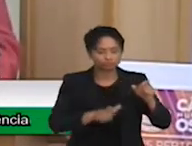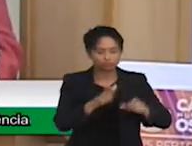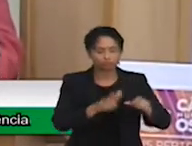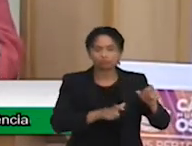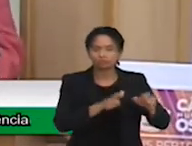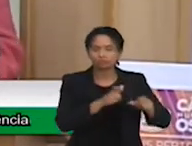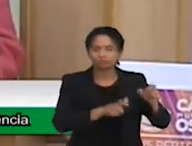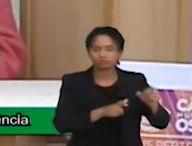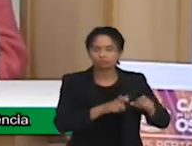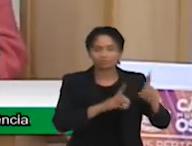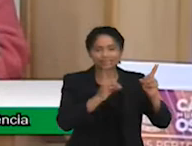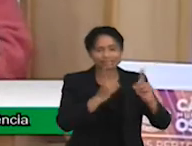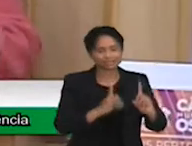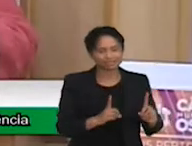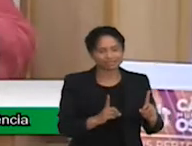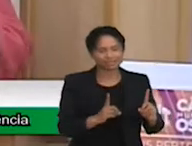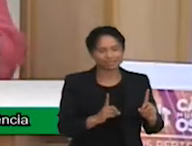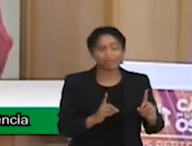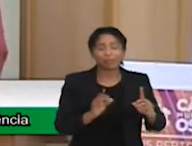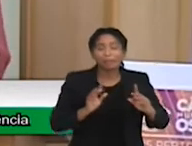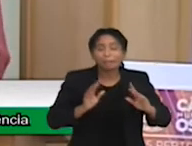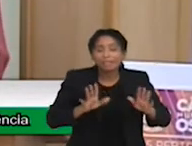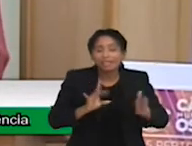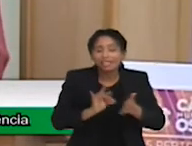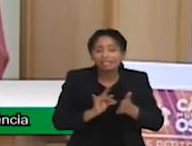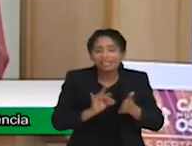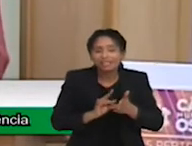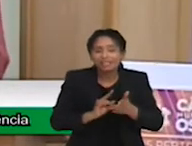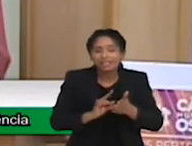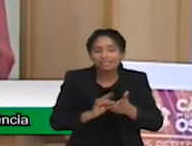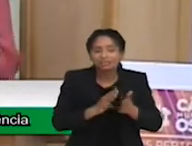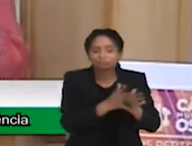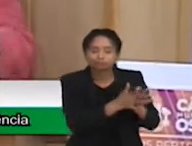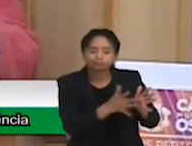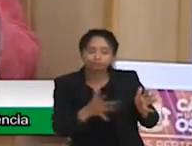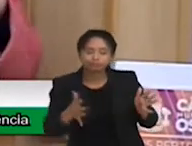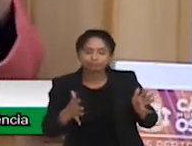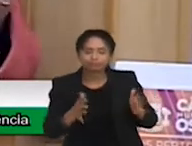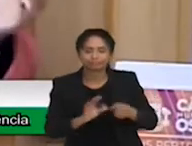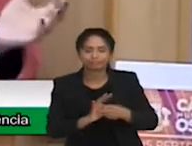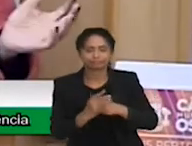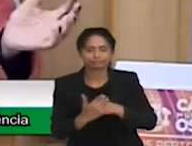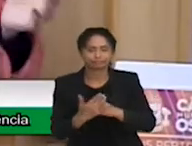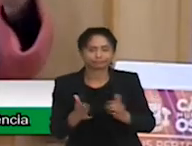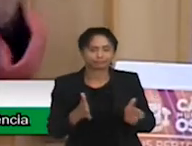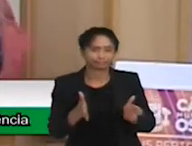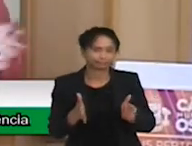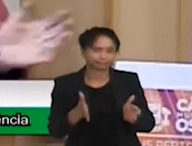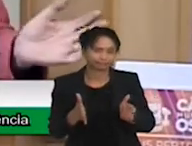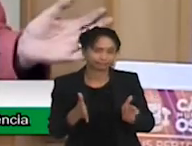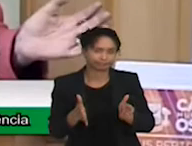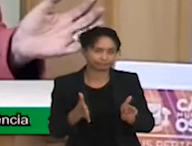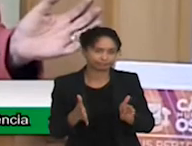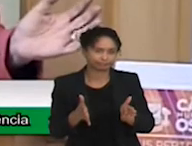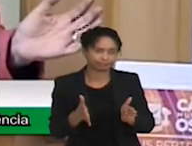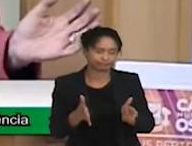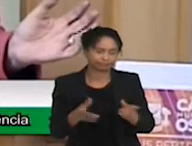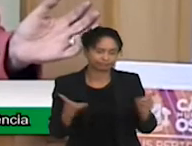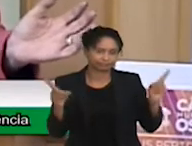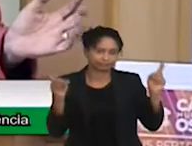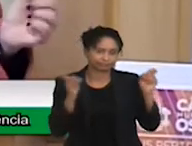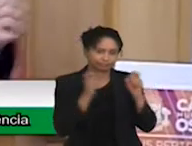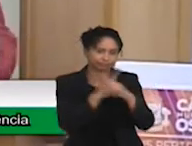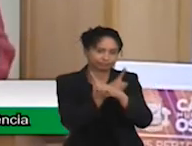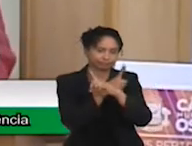pandemia, foi bem naquele período, nós chegamos a visitar, em seguida veio a pandemia e isso acabou estacionando de